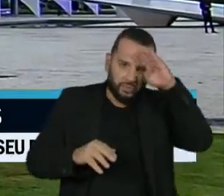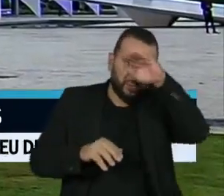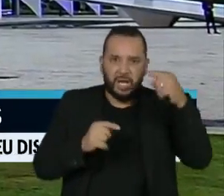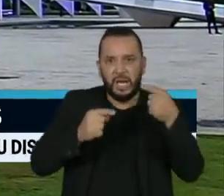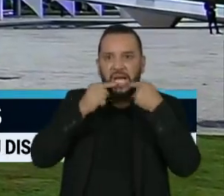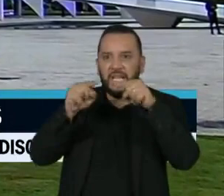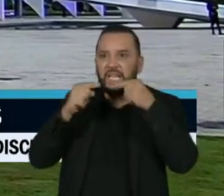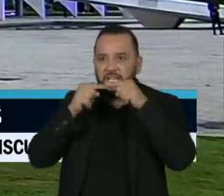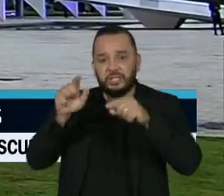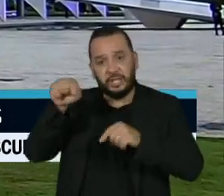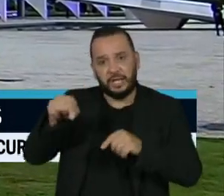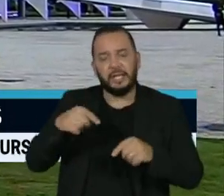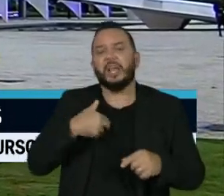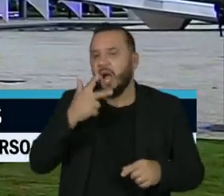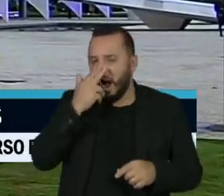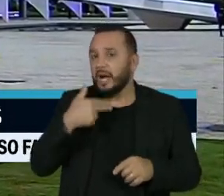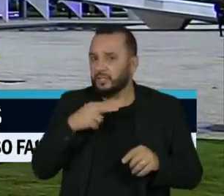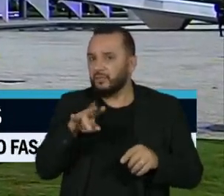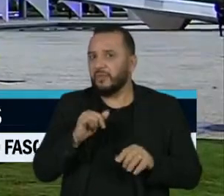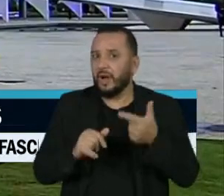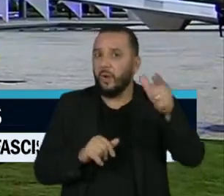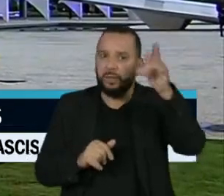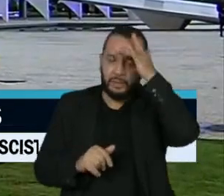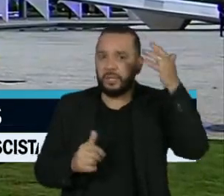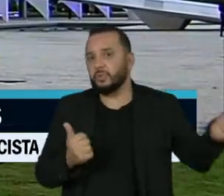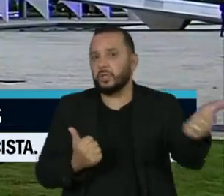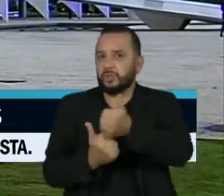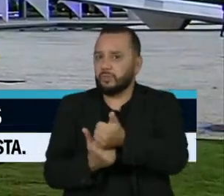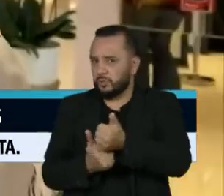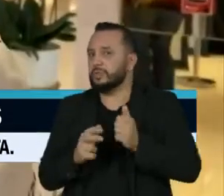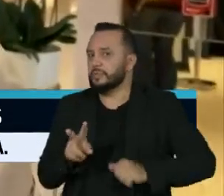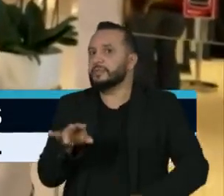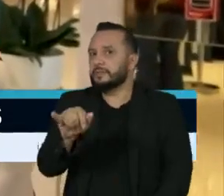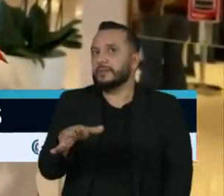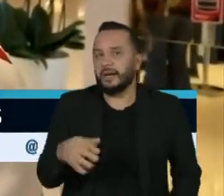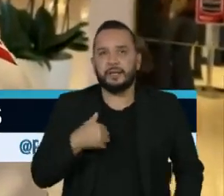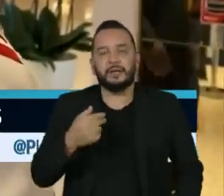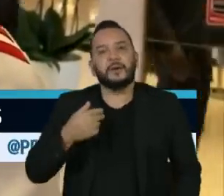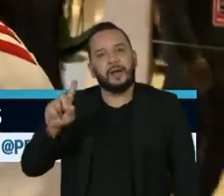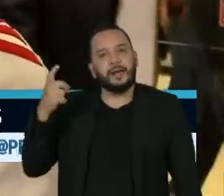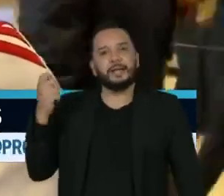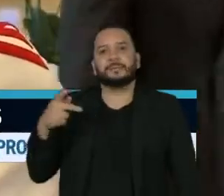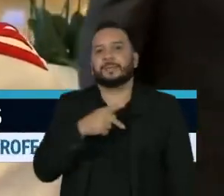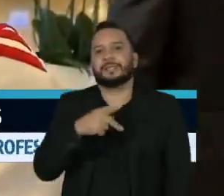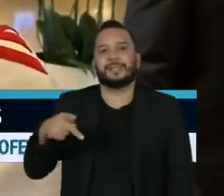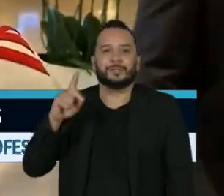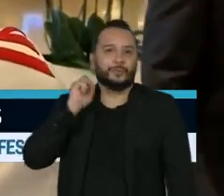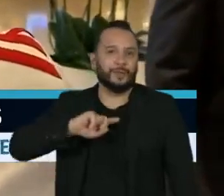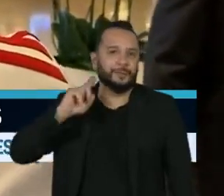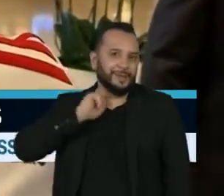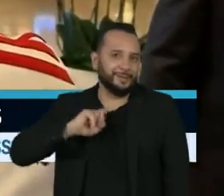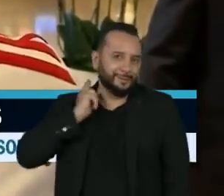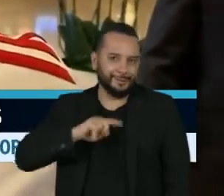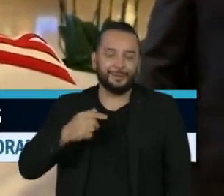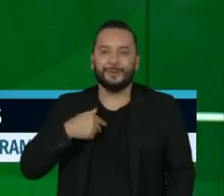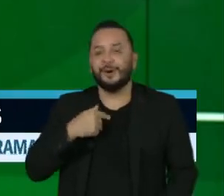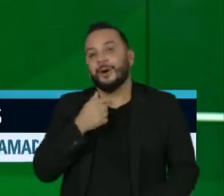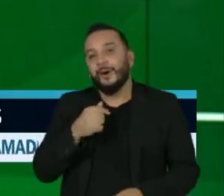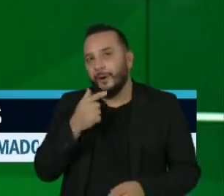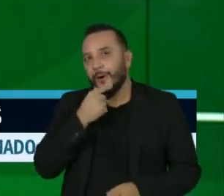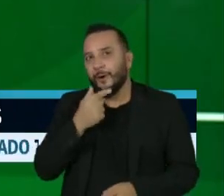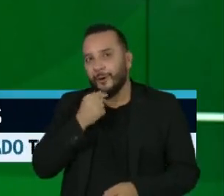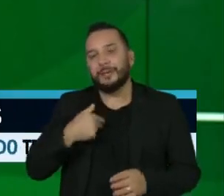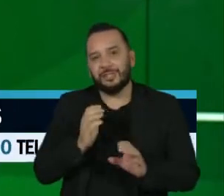Até o nome de um possível sucessor já foi anunciado nos bastidores. O ex-presidente do Flamengo e engenheiro do